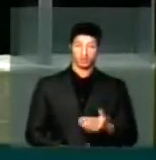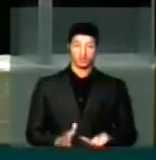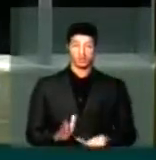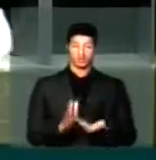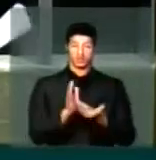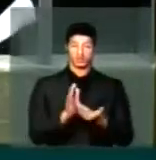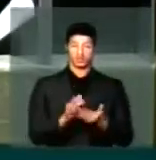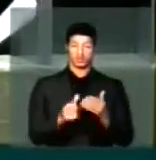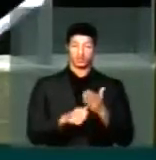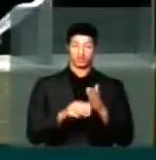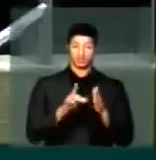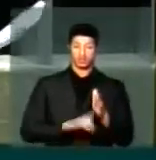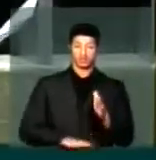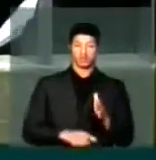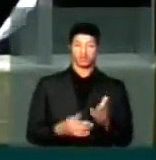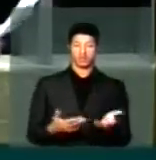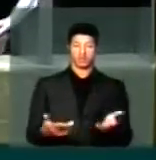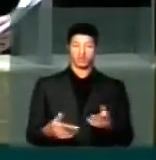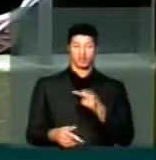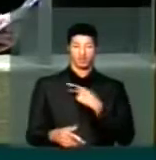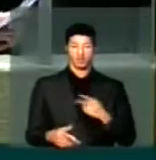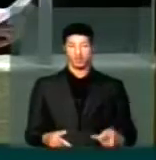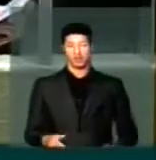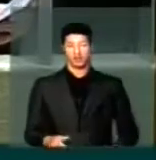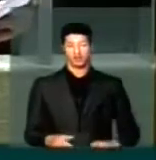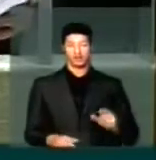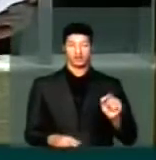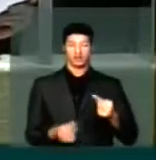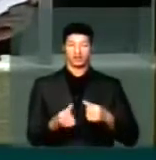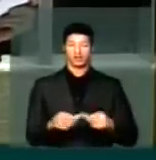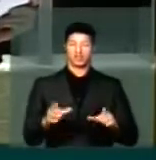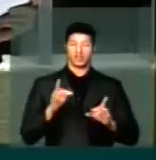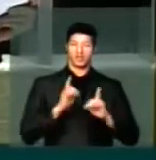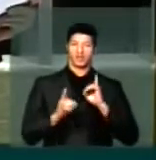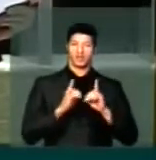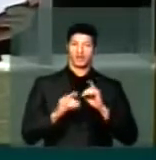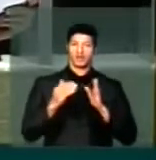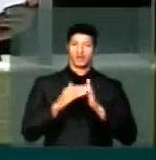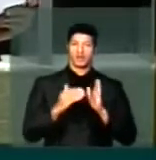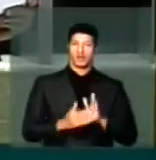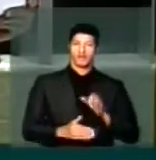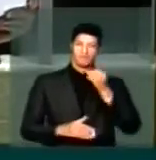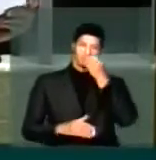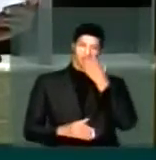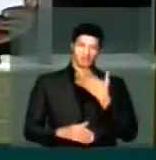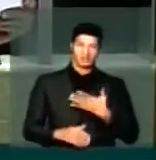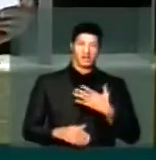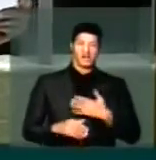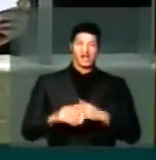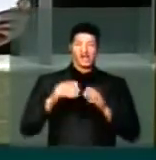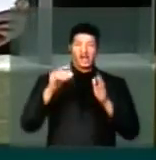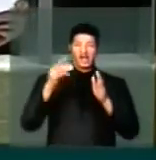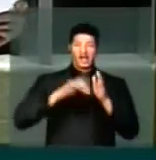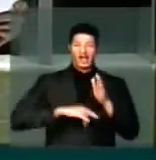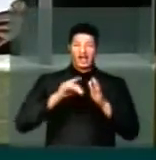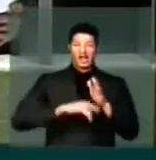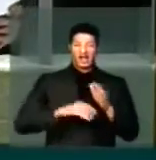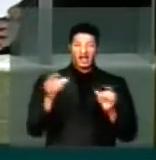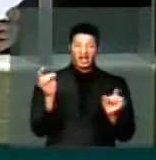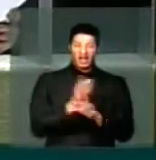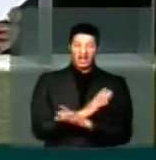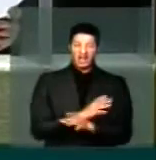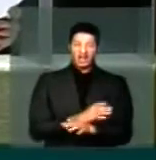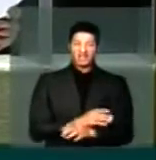casa. Um documento desse porte, senhor presidente, que está discutindo repartição de benefícios, lista de produtos